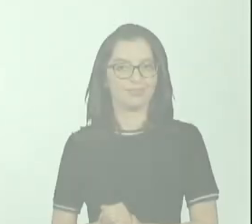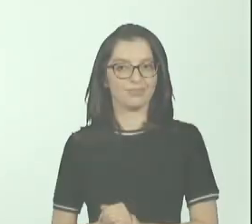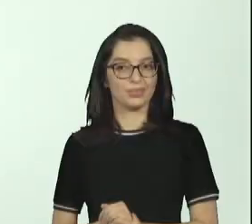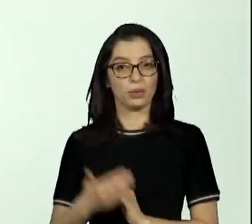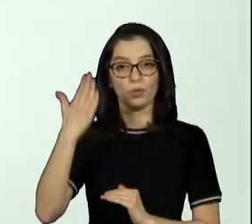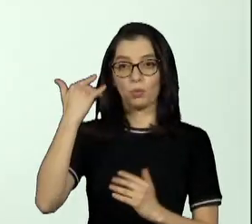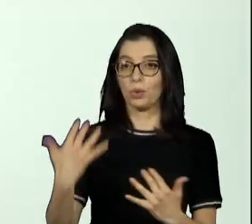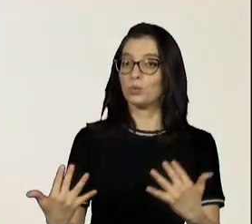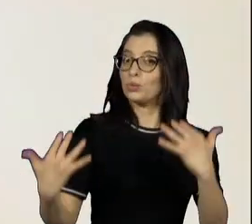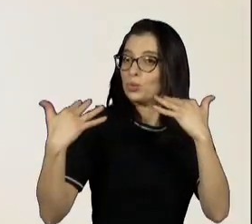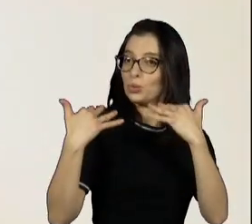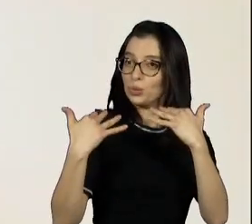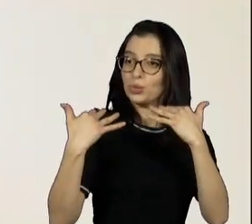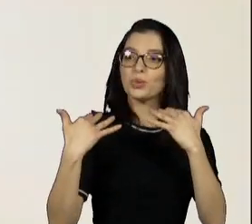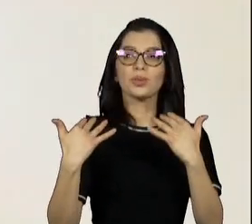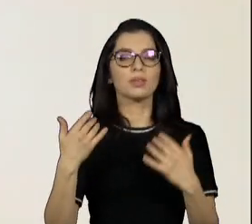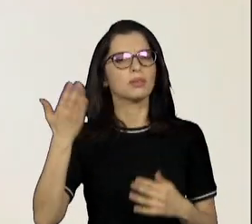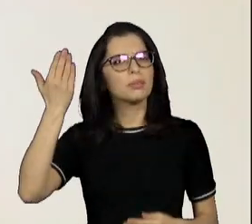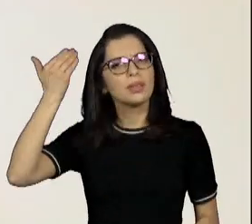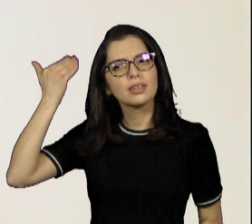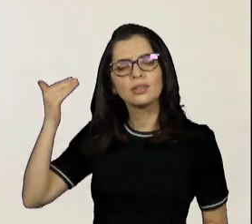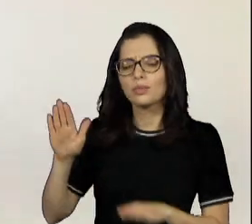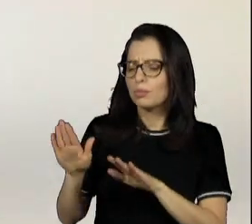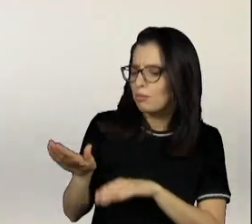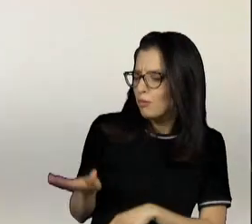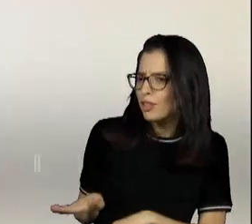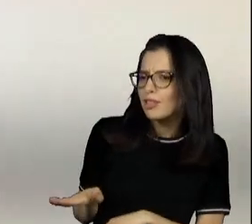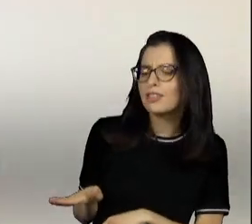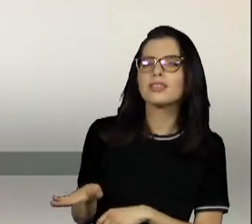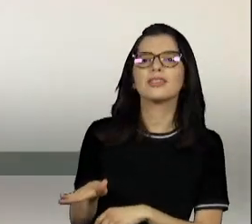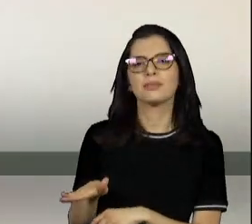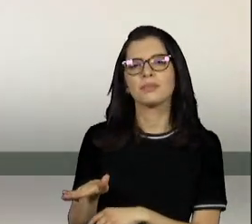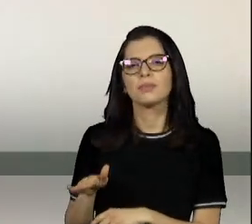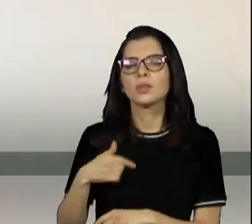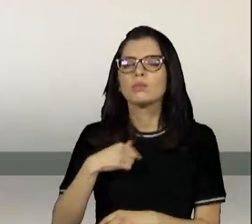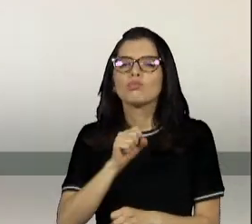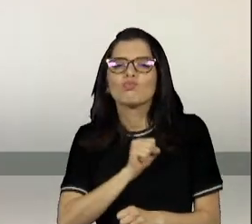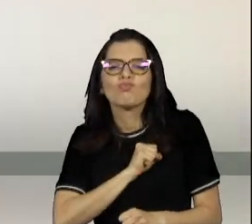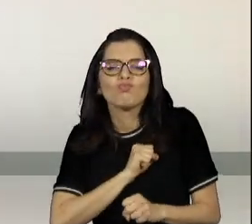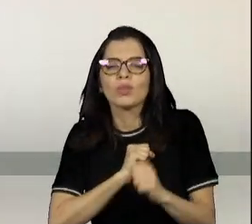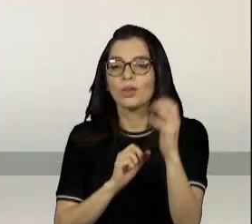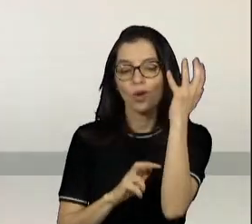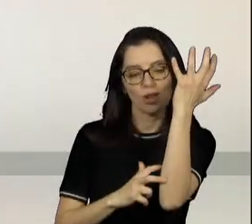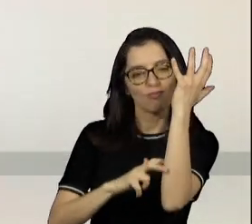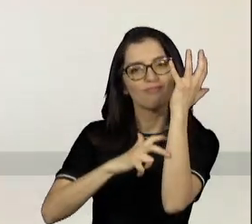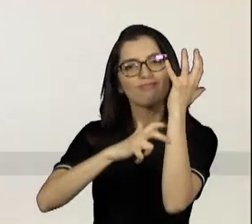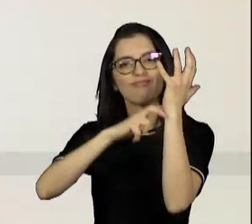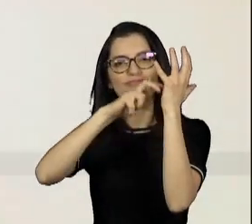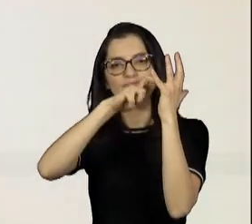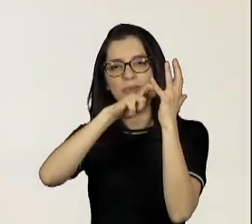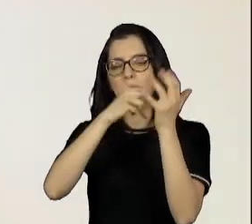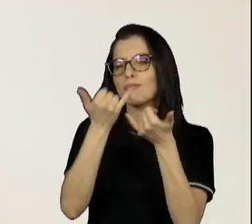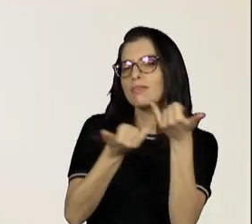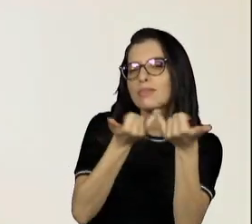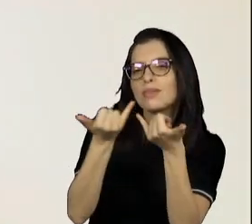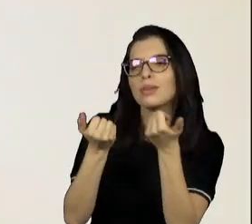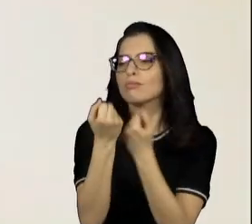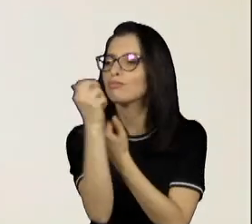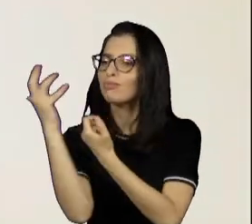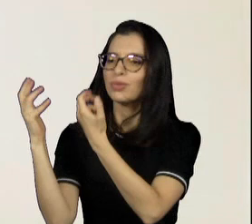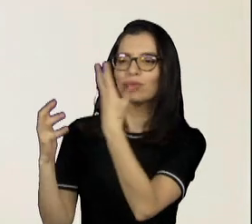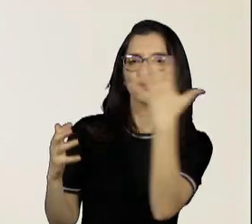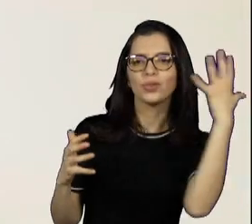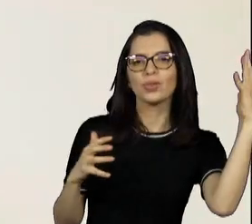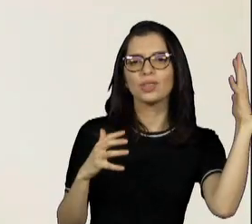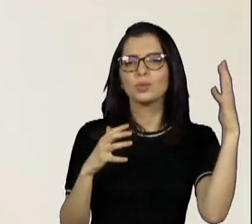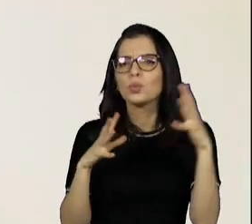Criança de qual idade? Quando eu era bem pequenininha, sempre gostei de subir em árvores, brincar com a natureza, mas eu brincava de tudo, eu